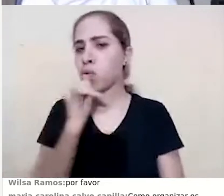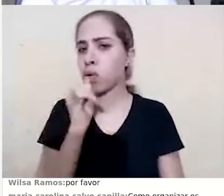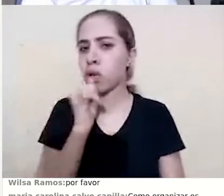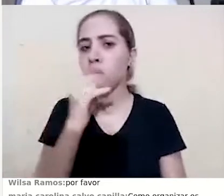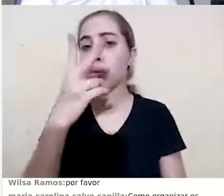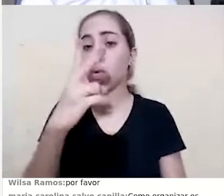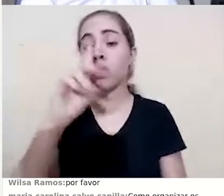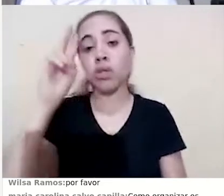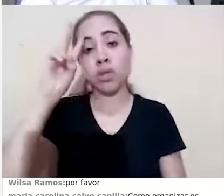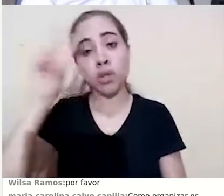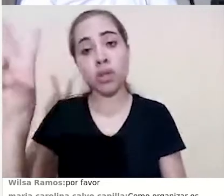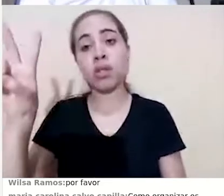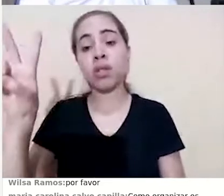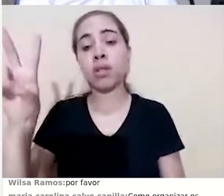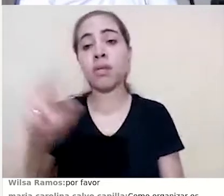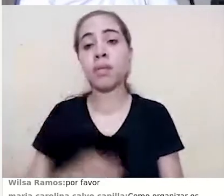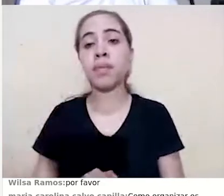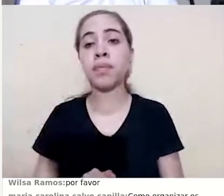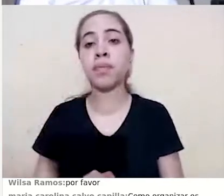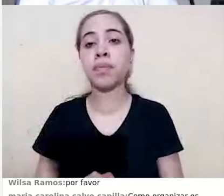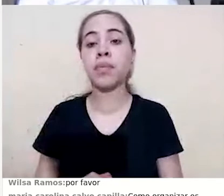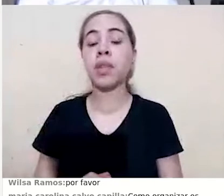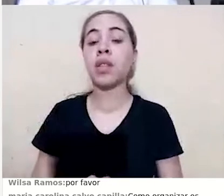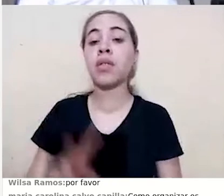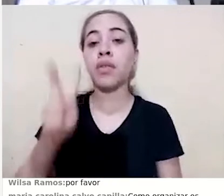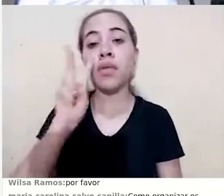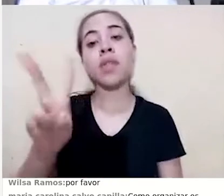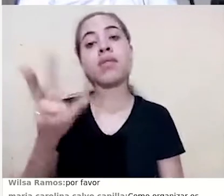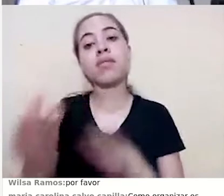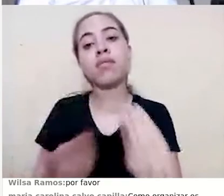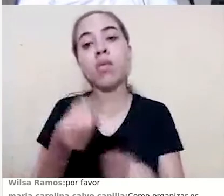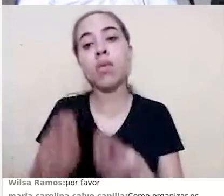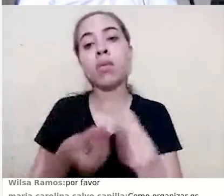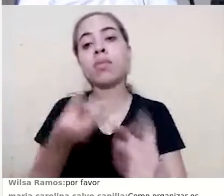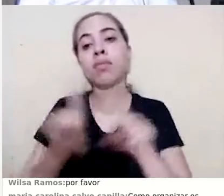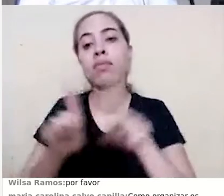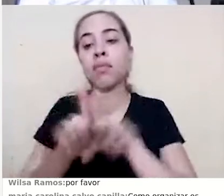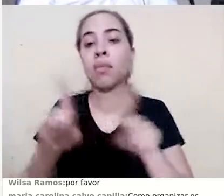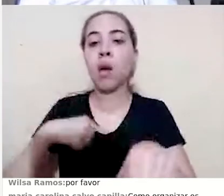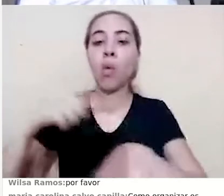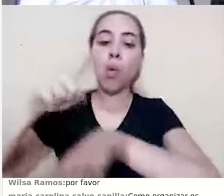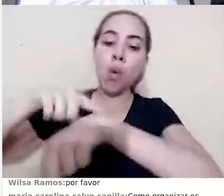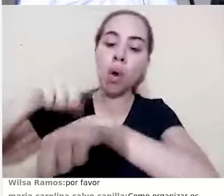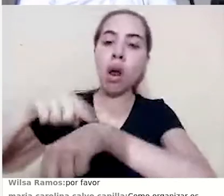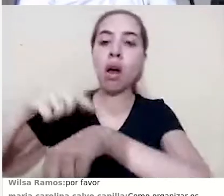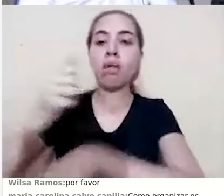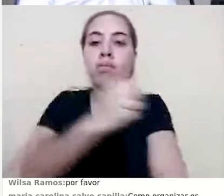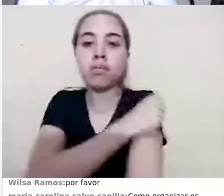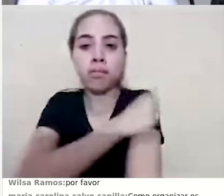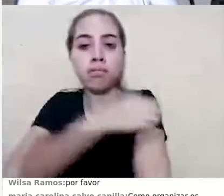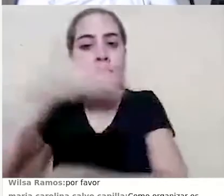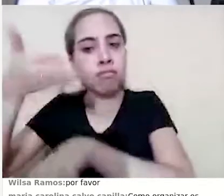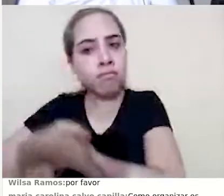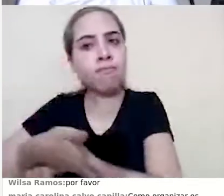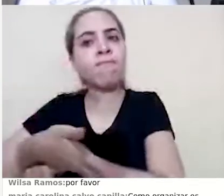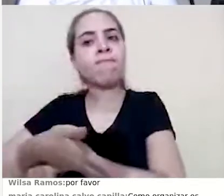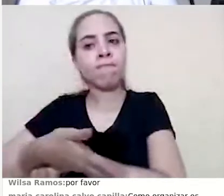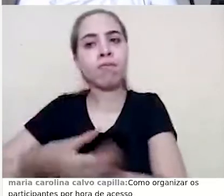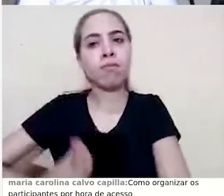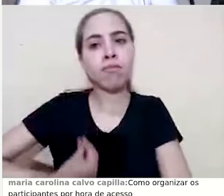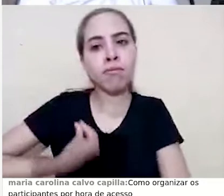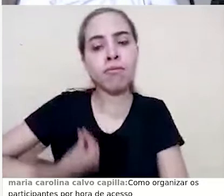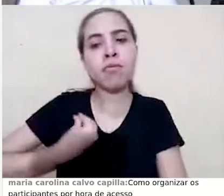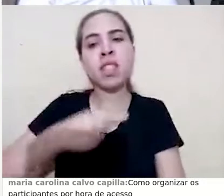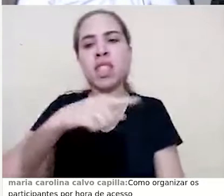dias. E eu consigo verificar em qual horário os alunos estão ativos. Eu vou deixar sete dias